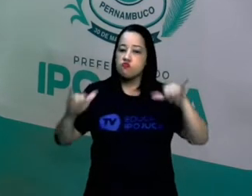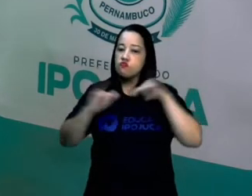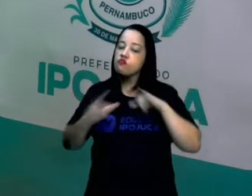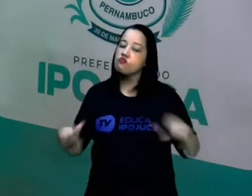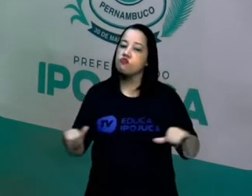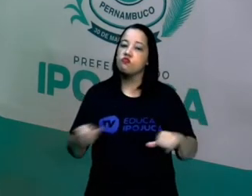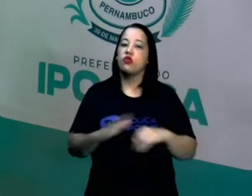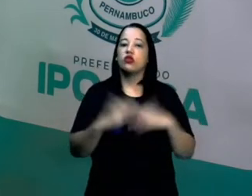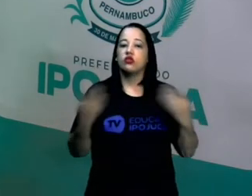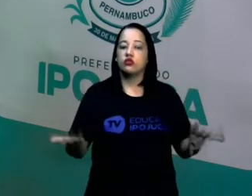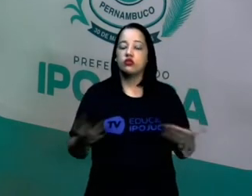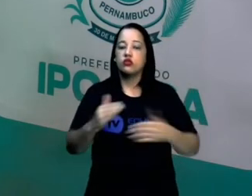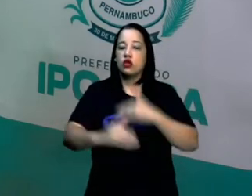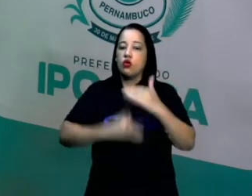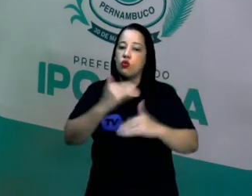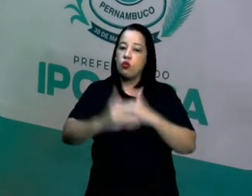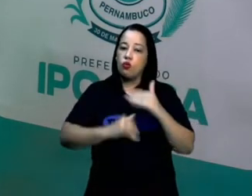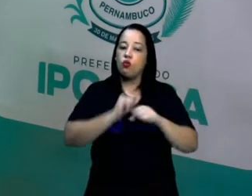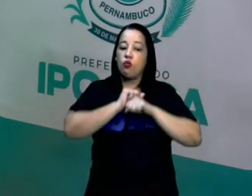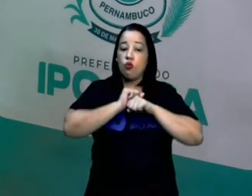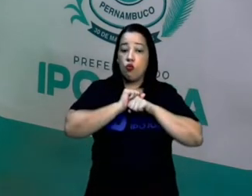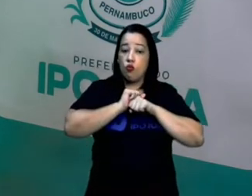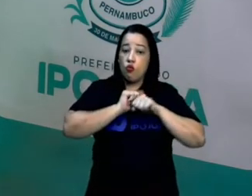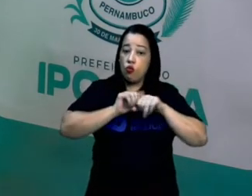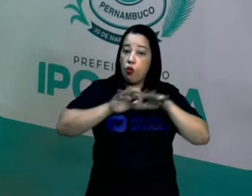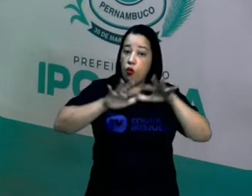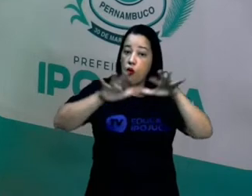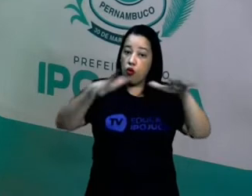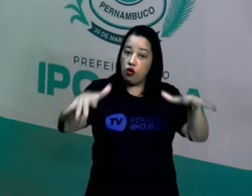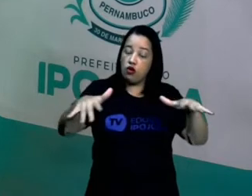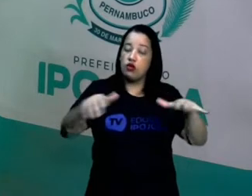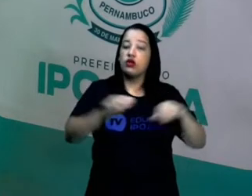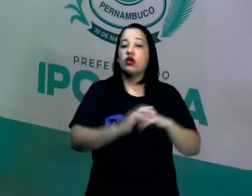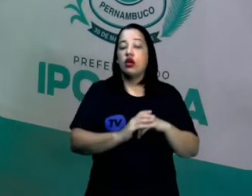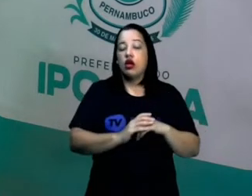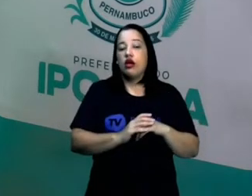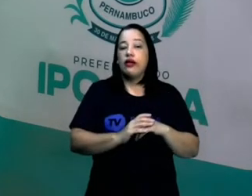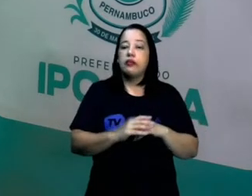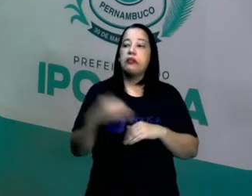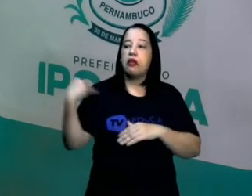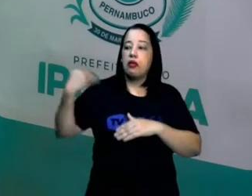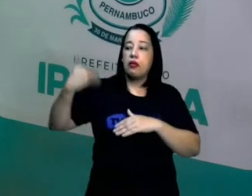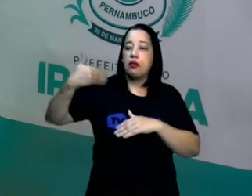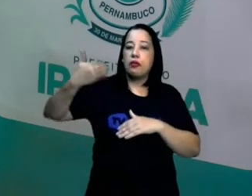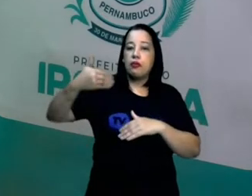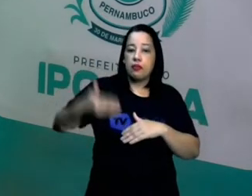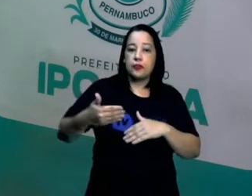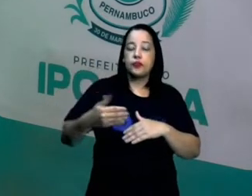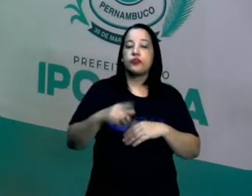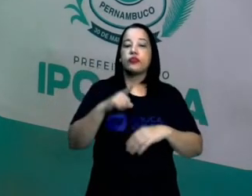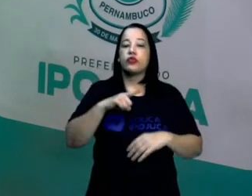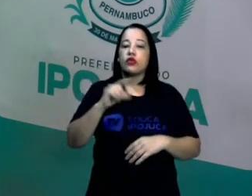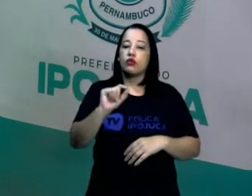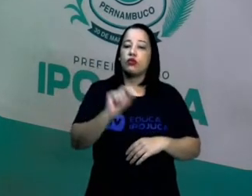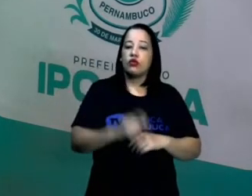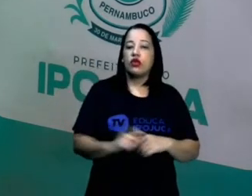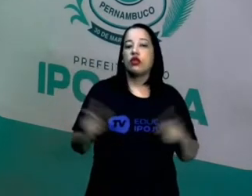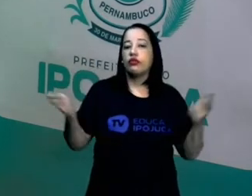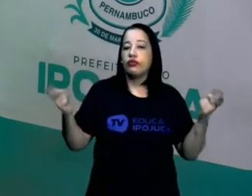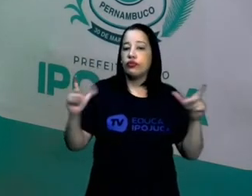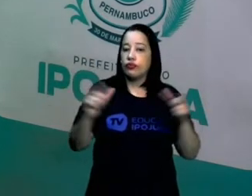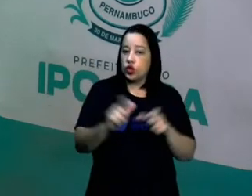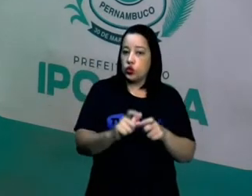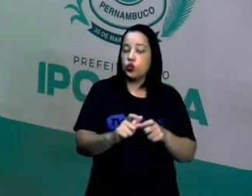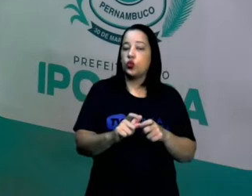isso, o crescimento populacional brasileiro, de uns tempos para cá, ele vem diminuindo,